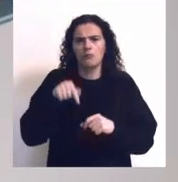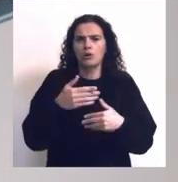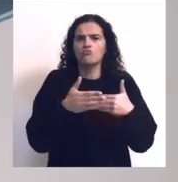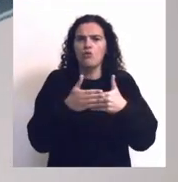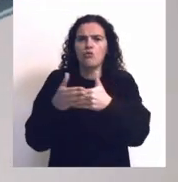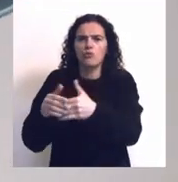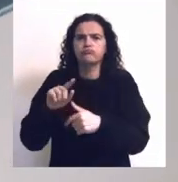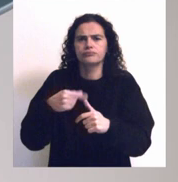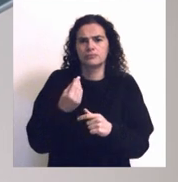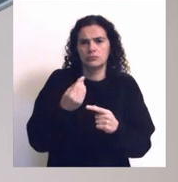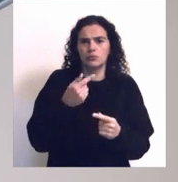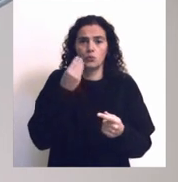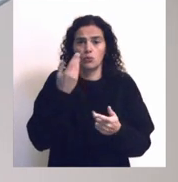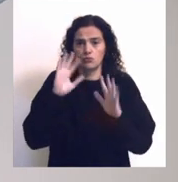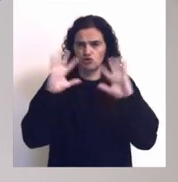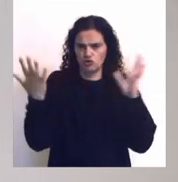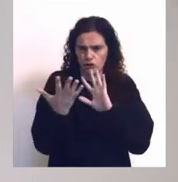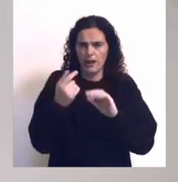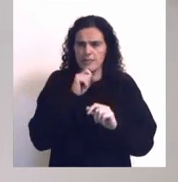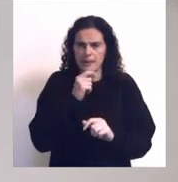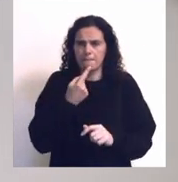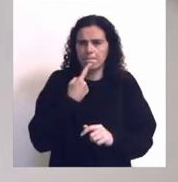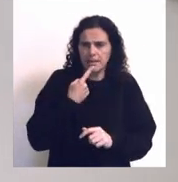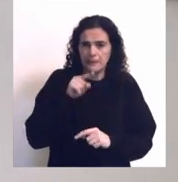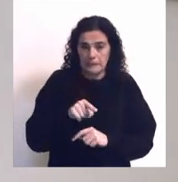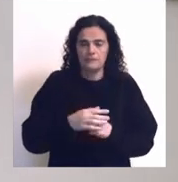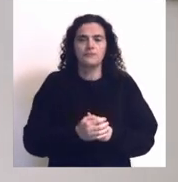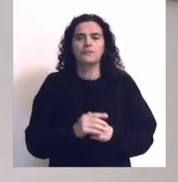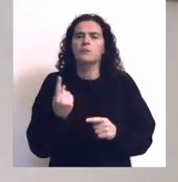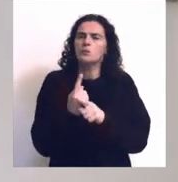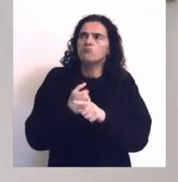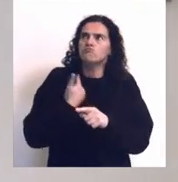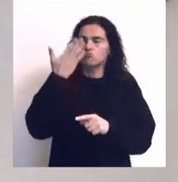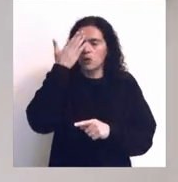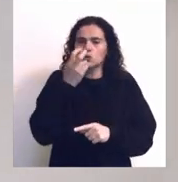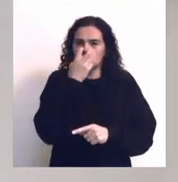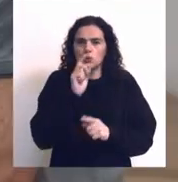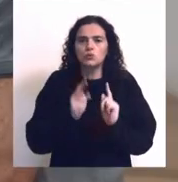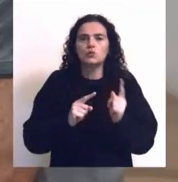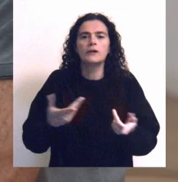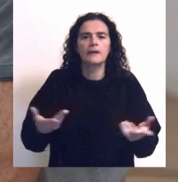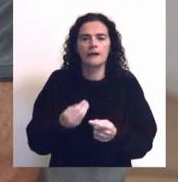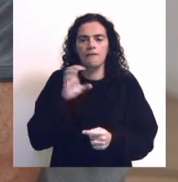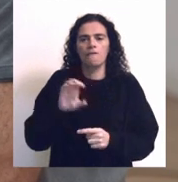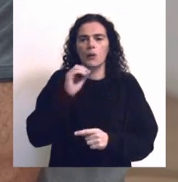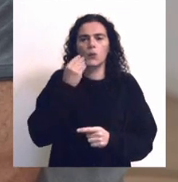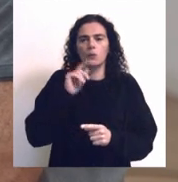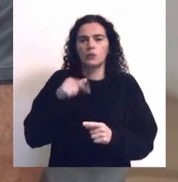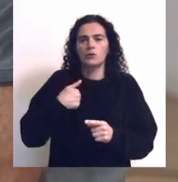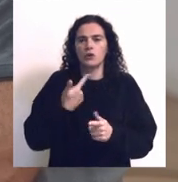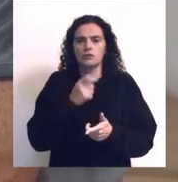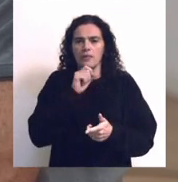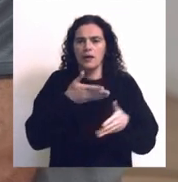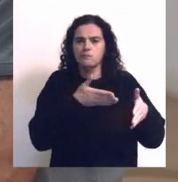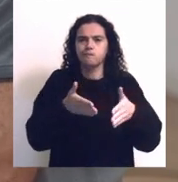sucessivamente na leitura, depois global. Uma coisa que eu acho que acaba por ser curiosa, que é a maneira como nós nos